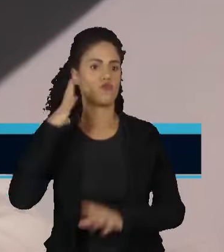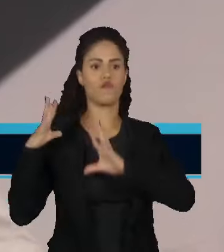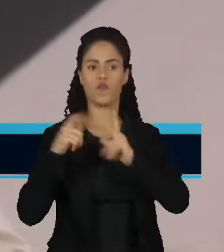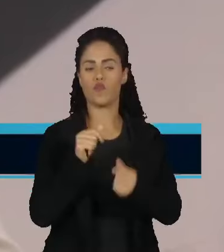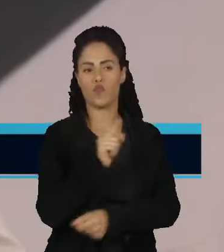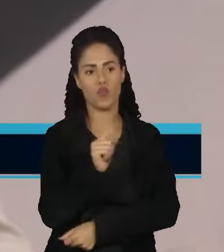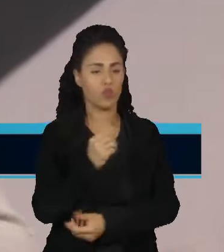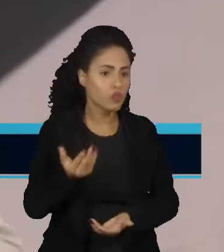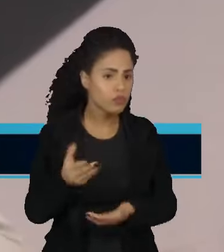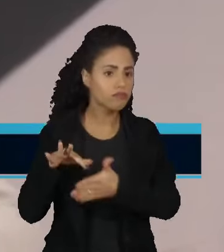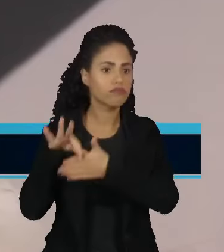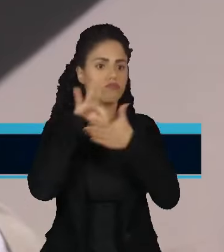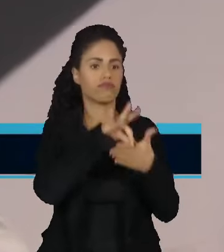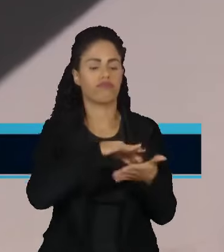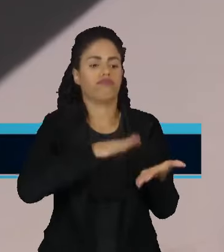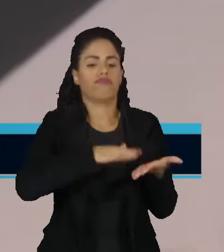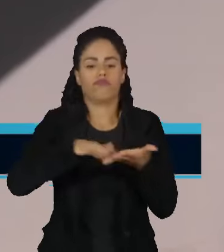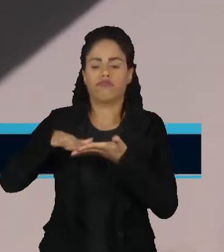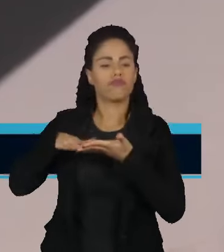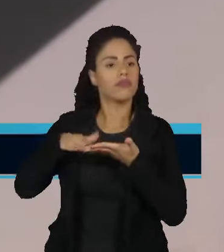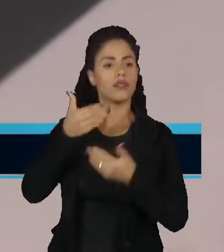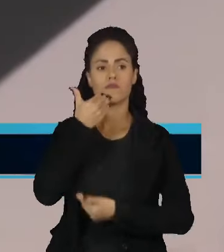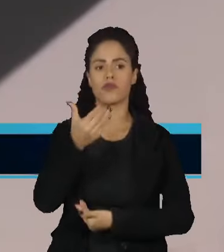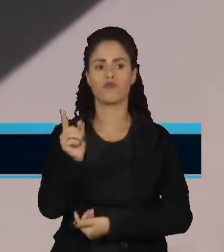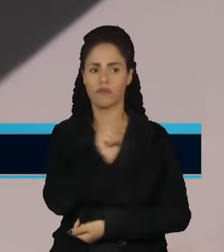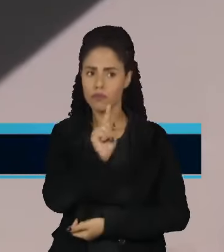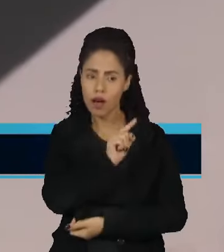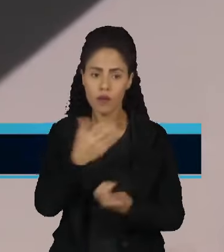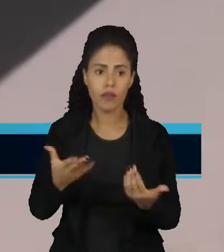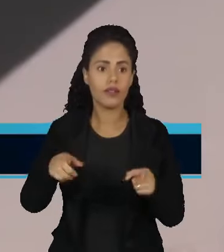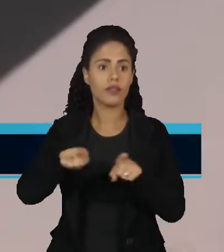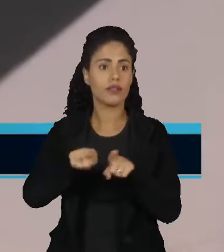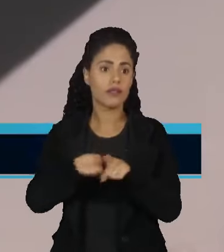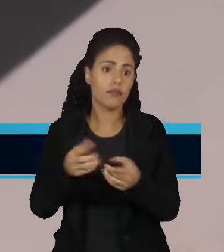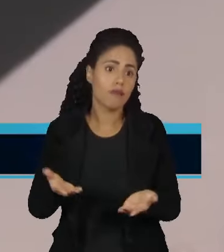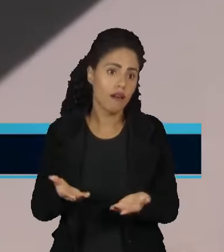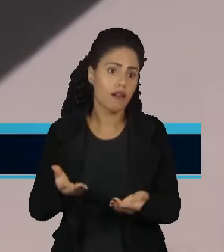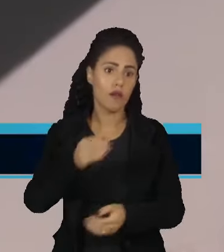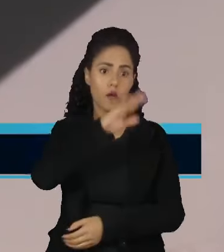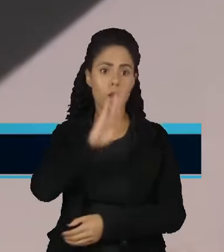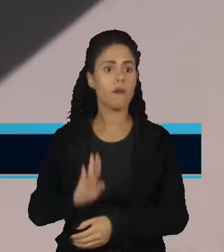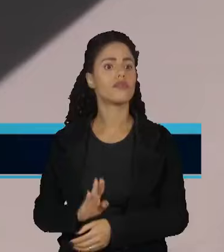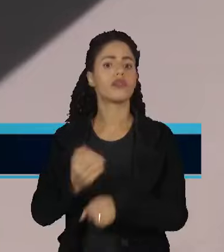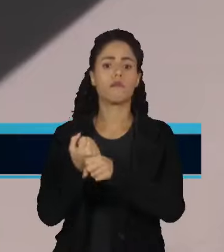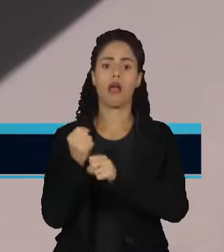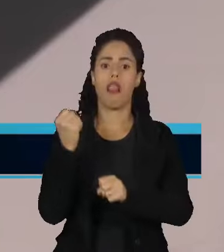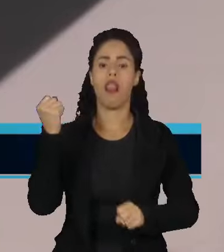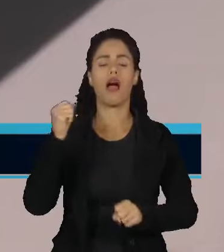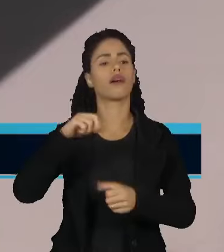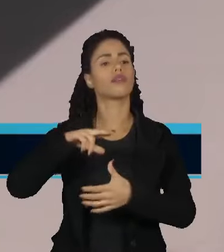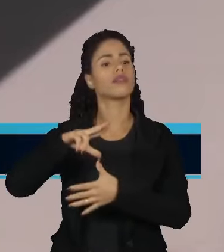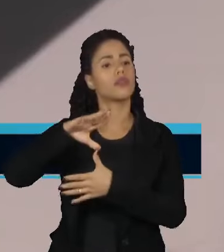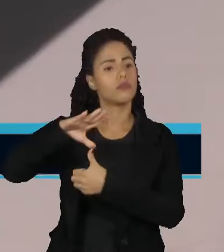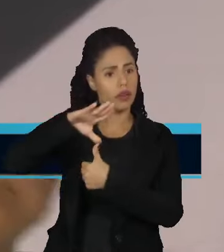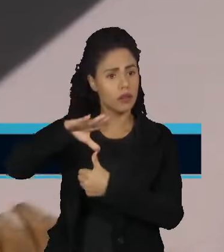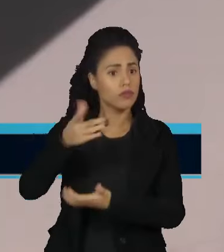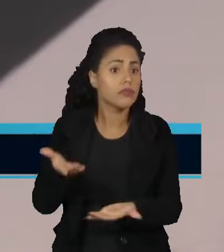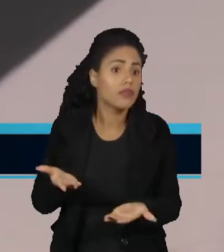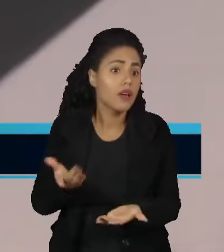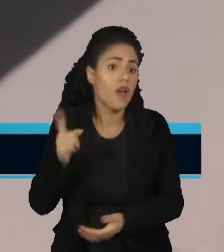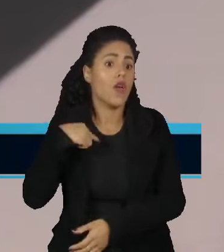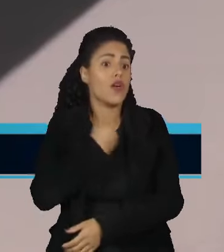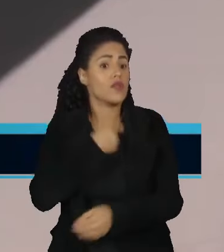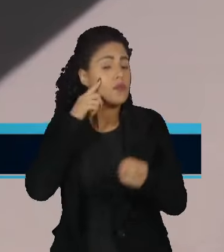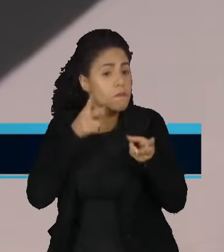mesmo com a sua liderança exigível de ser o maior país da América do Sul, vai conduzir, produzir essa solução. E nós